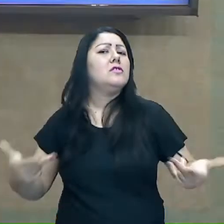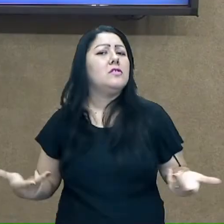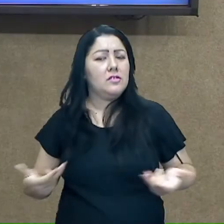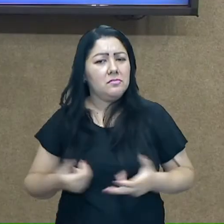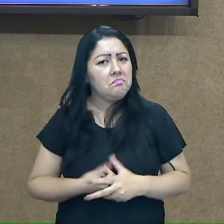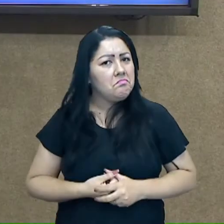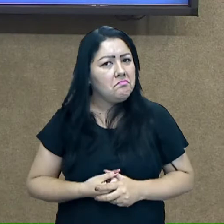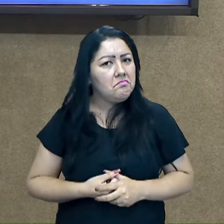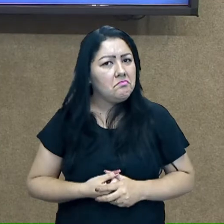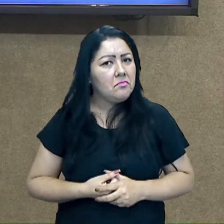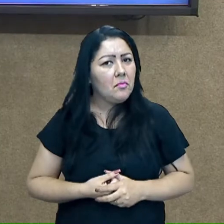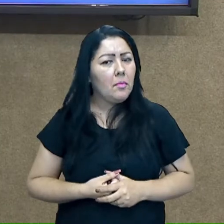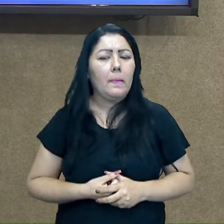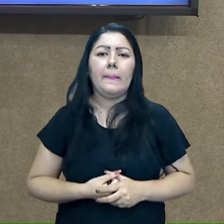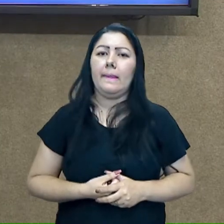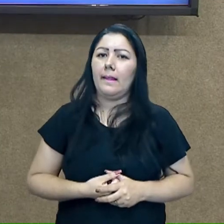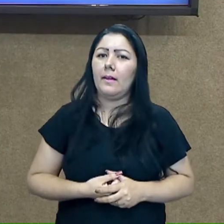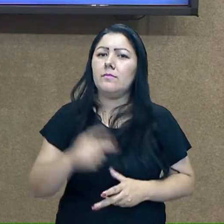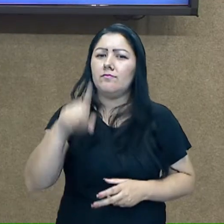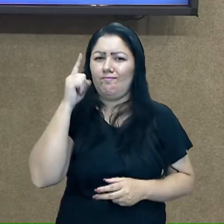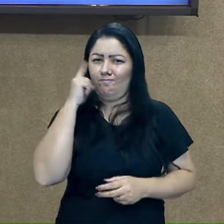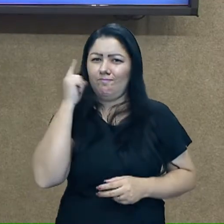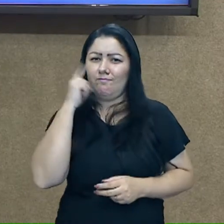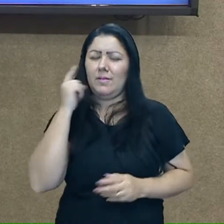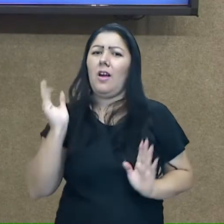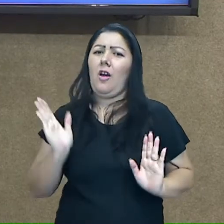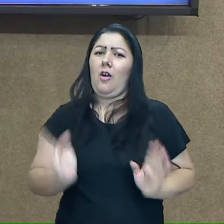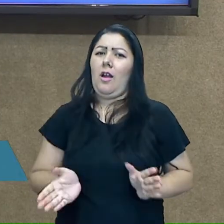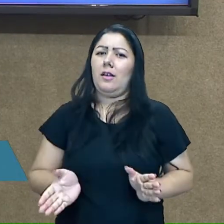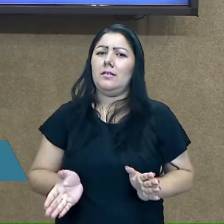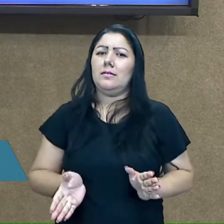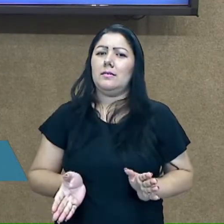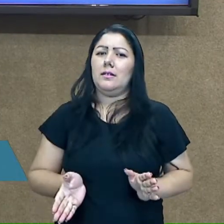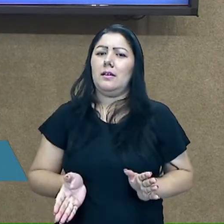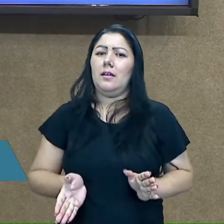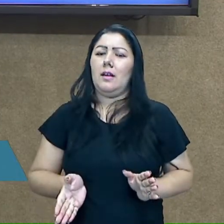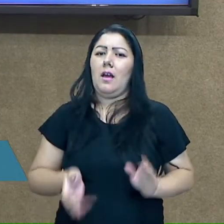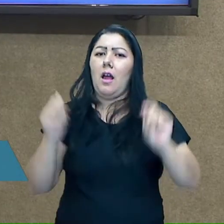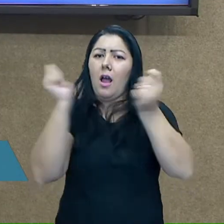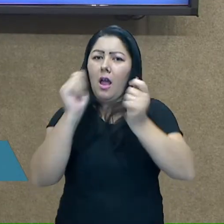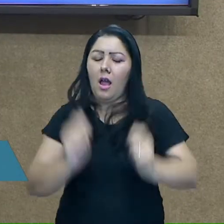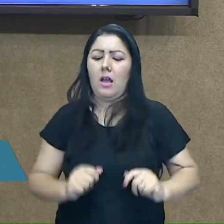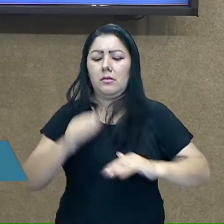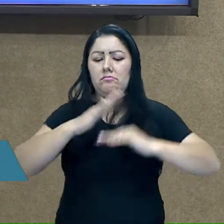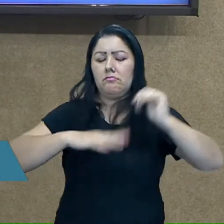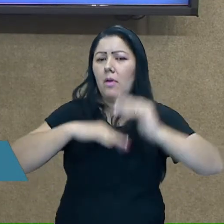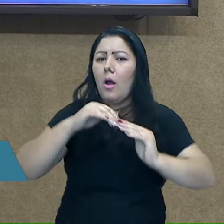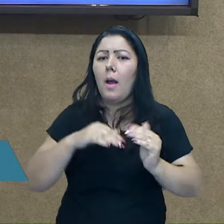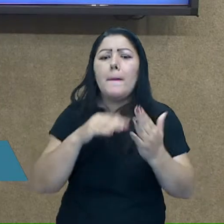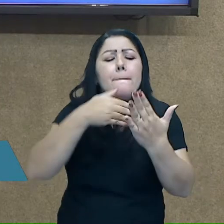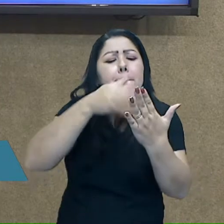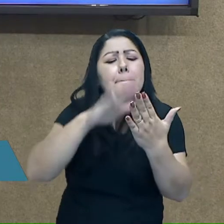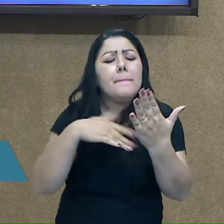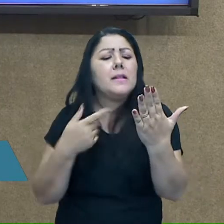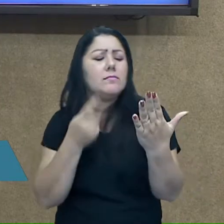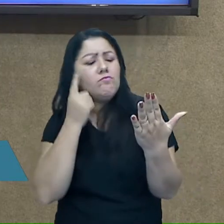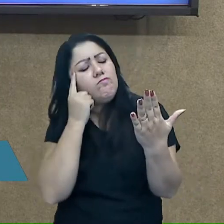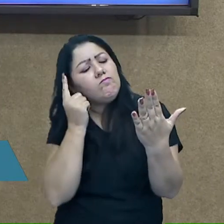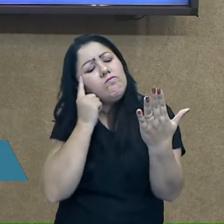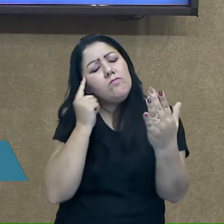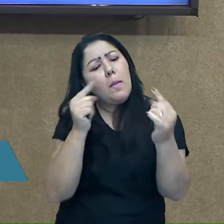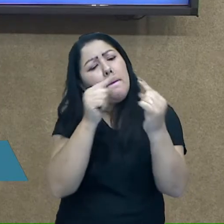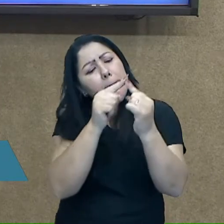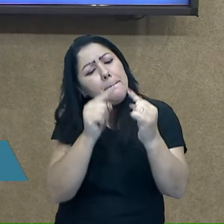O artista, ao pintar, ele fica imaginando o que é que combina? Quais cores fazem